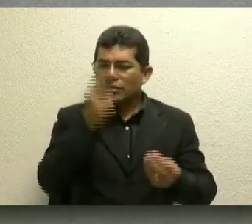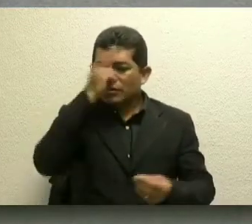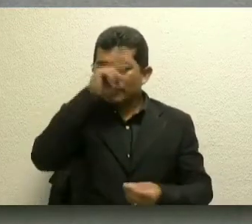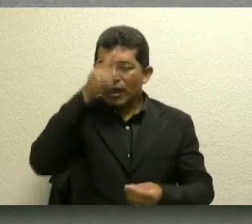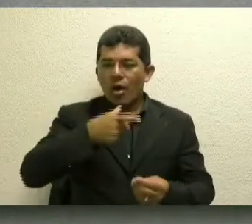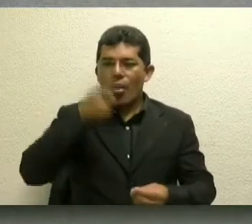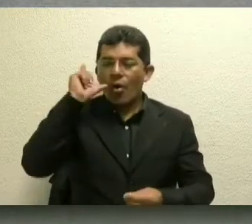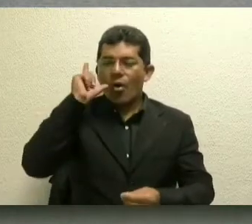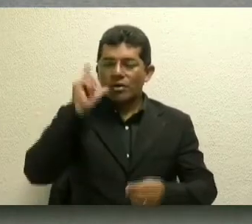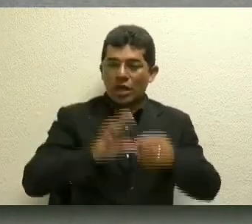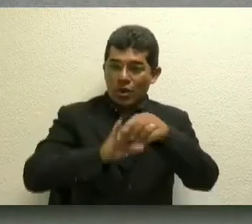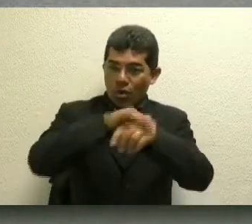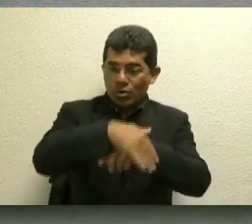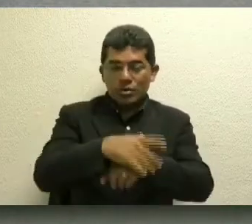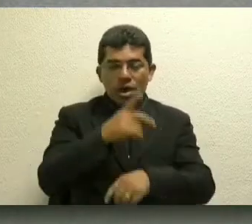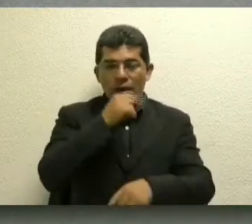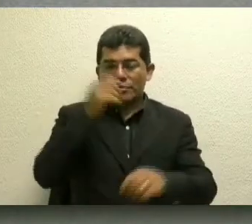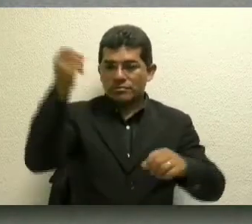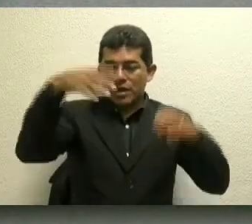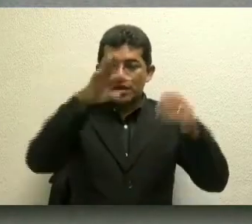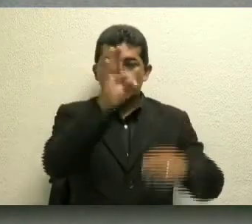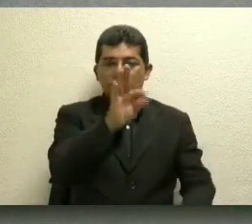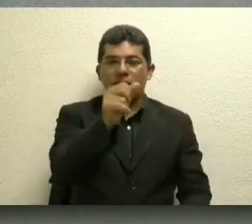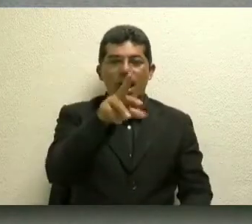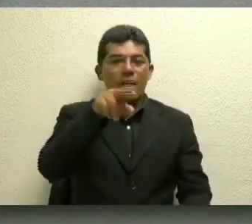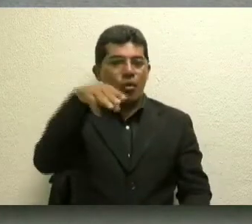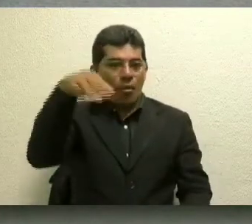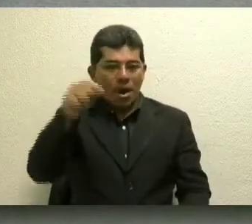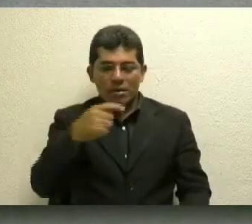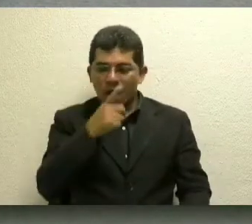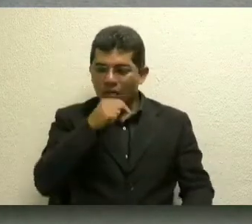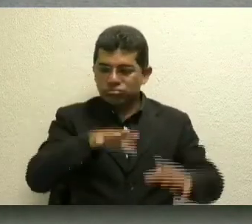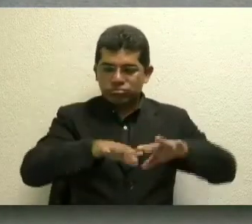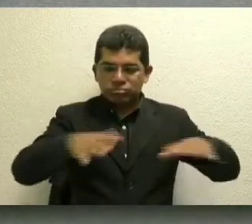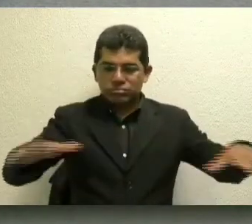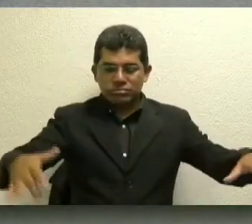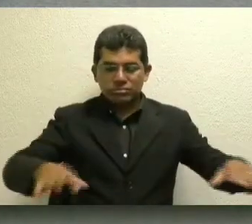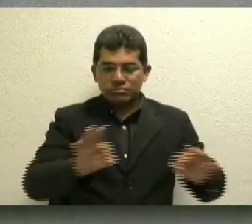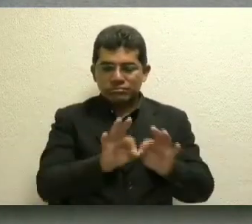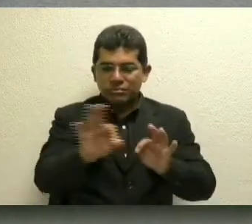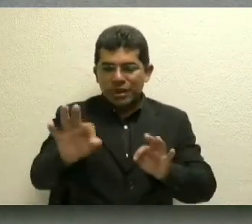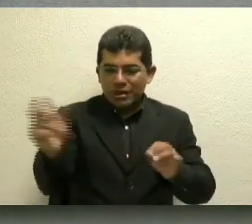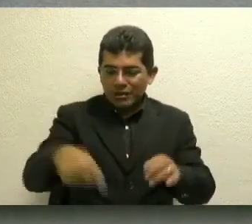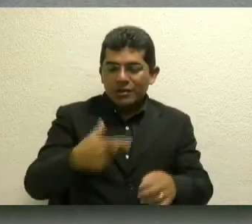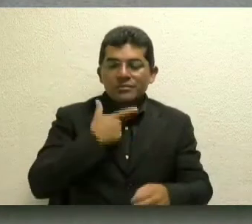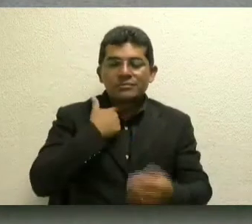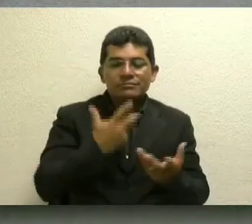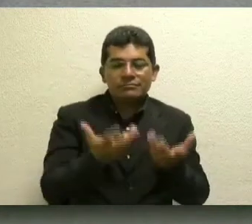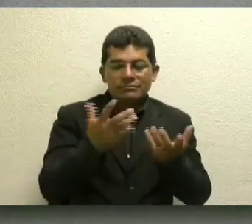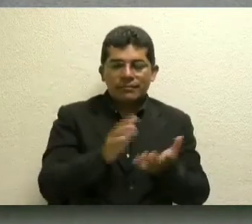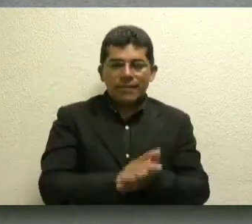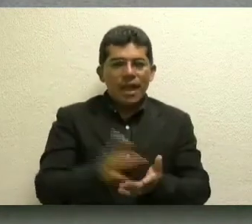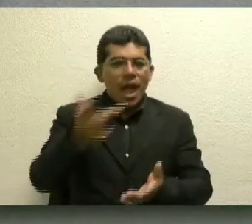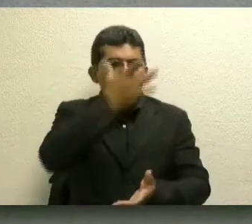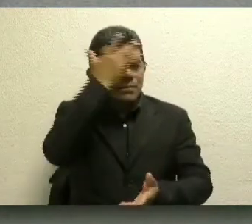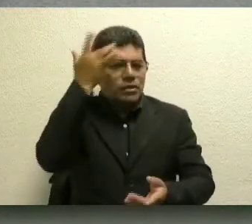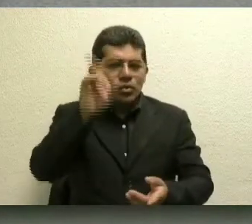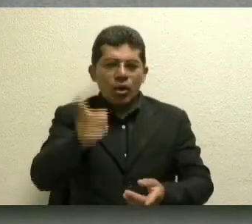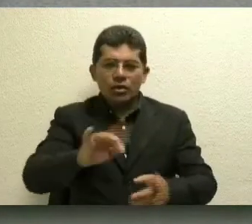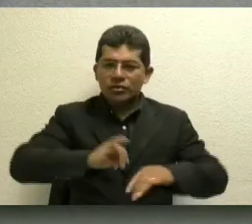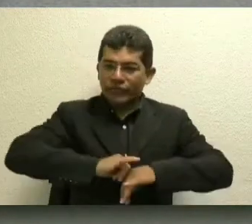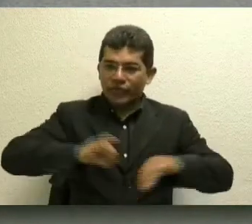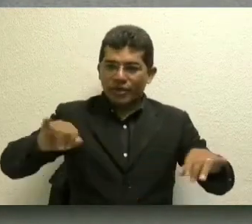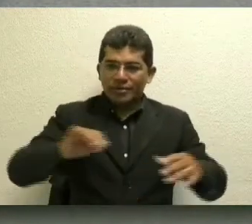banho lá no rio Tarumã, lá no rio Tarumã. Eu não consigo ficar longe da água. A água, as pessoas não divulgam,